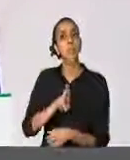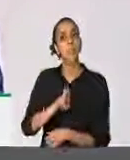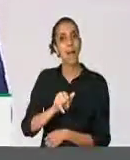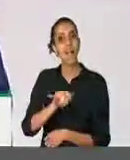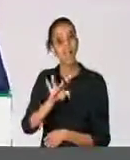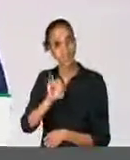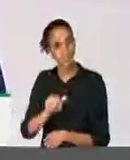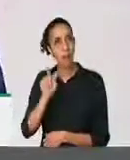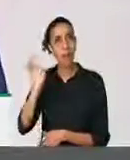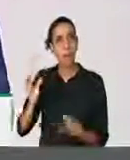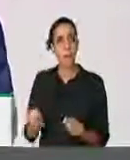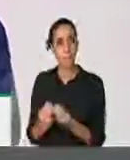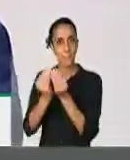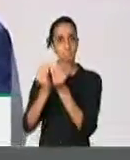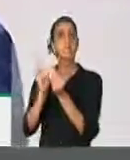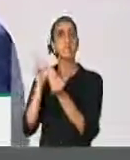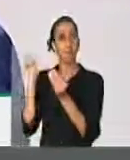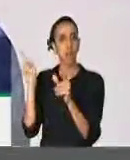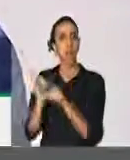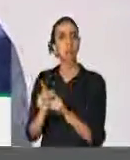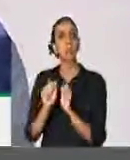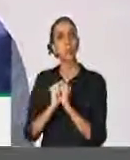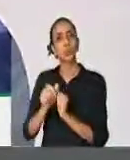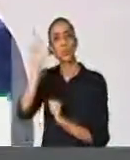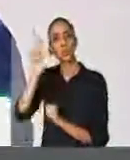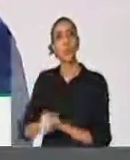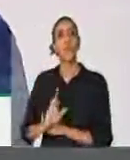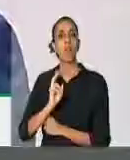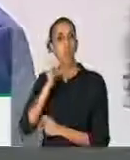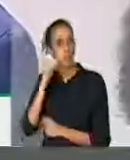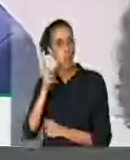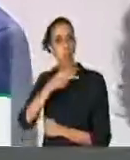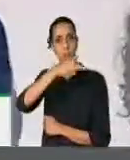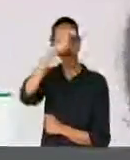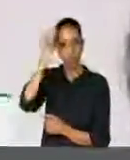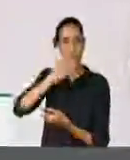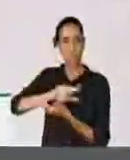Santo Antônio, junto com a prefeito, vice-prefeito, vereadores e secretários.